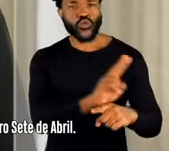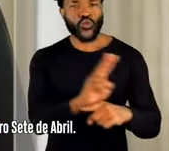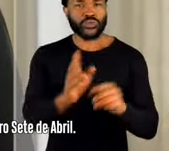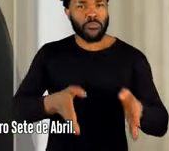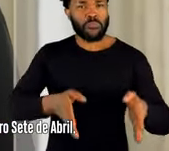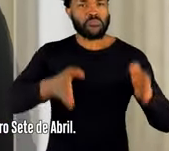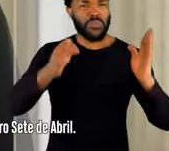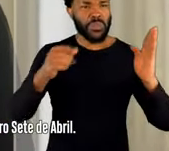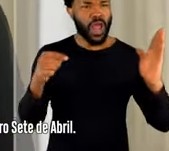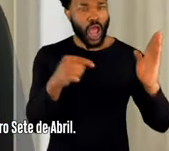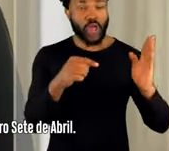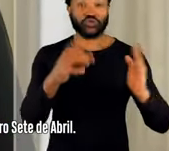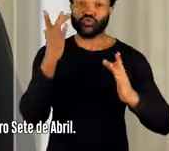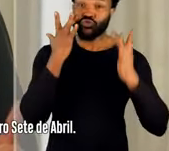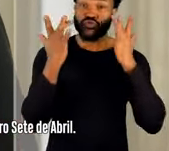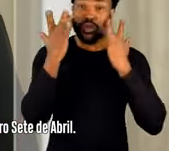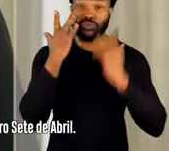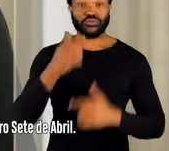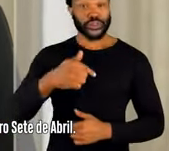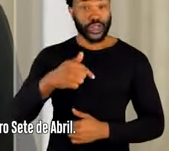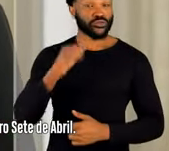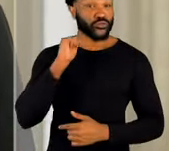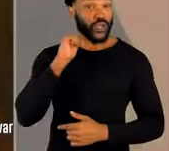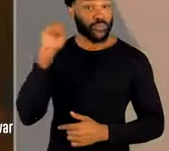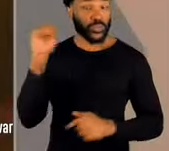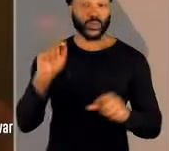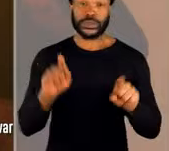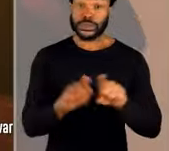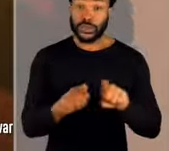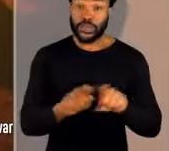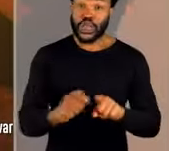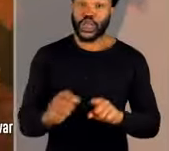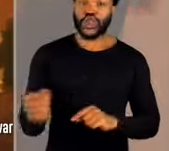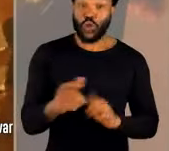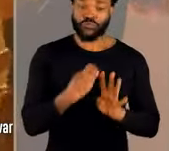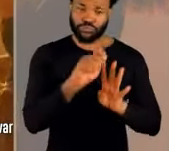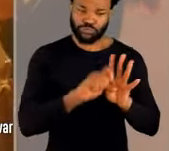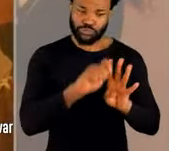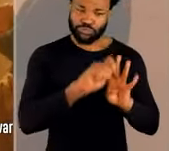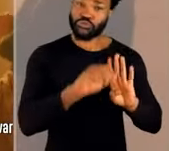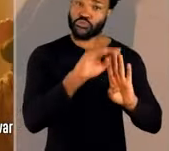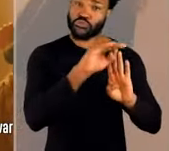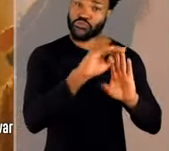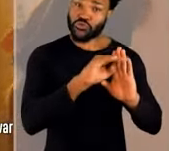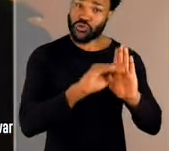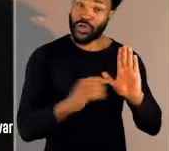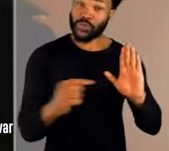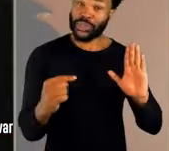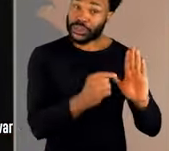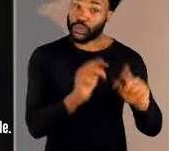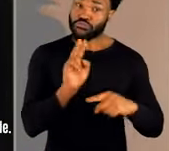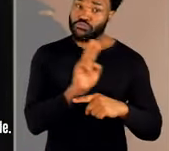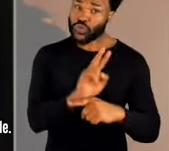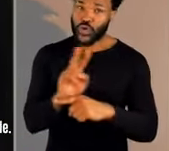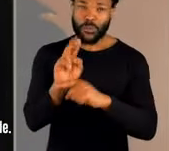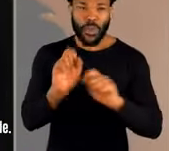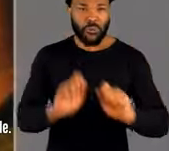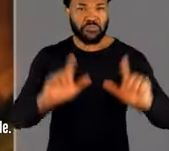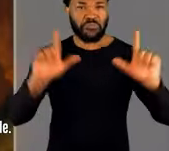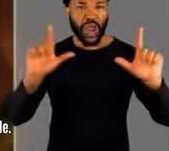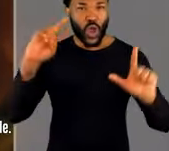manutenção dos prédios emblemáticos, como o Teatro 7 de abril. Vamos promover um novo calendário de eventos para preservar e